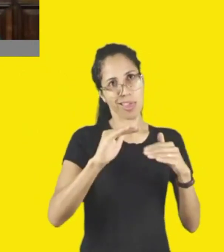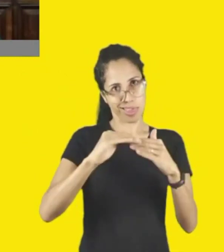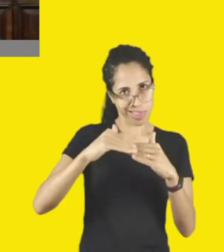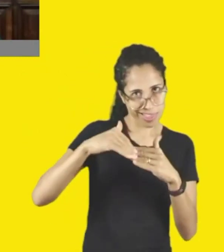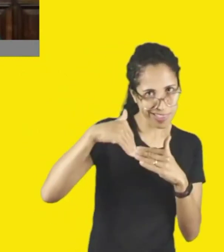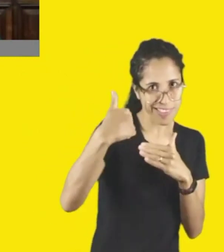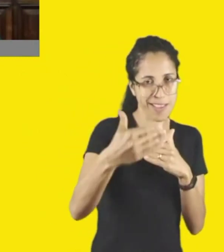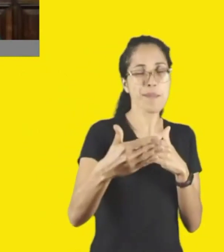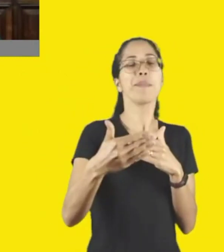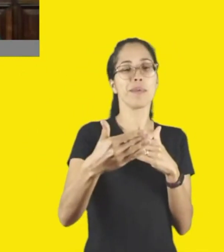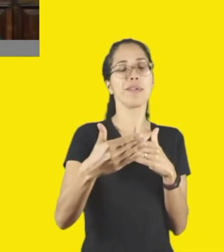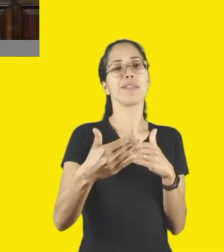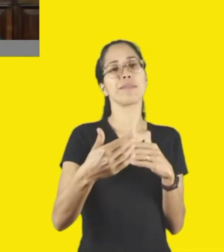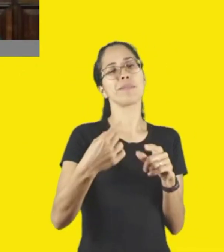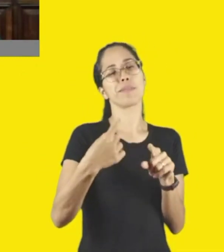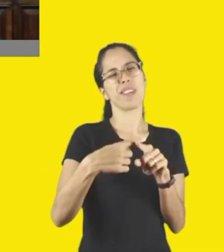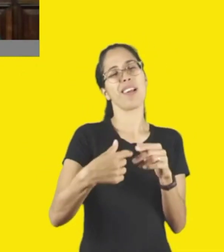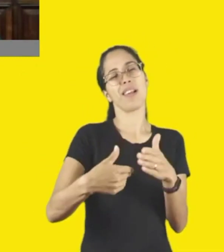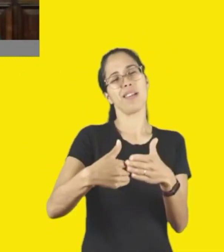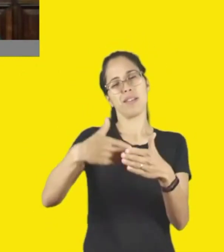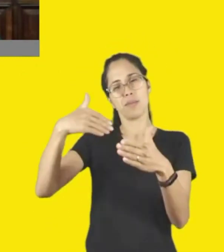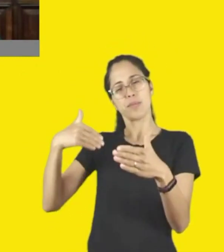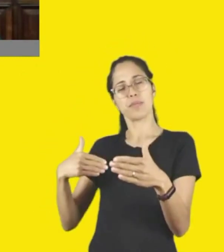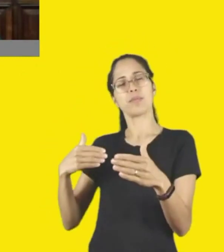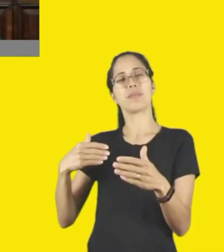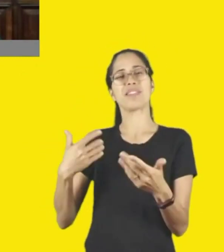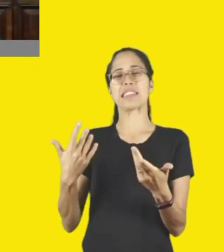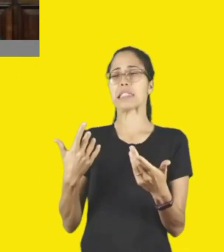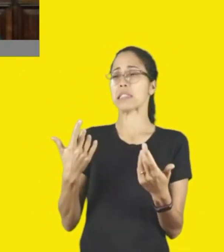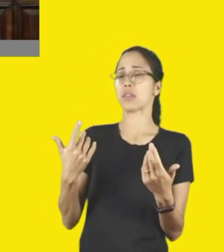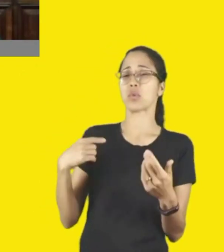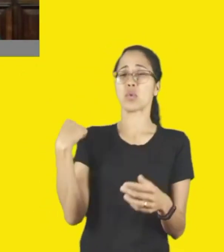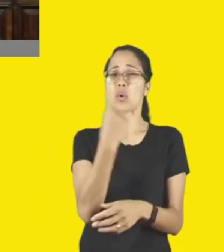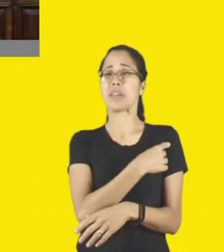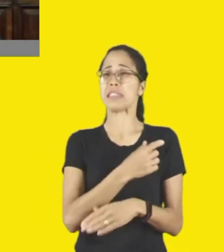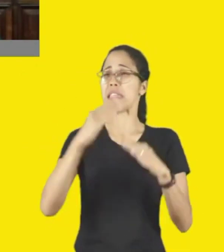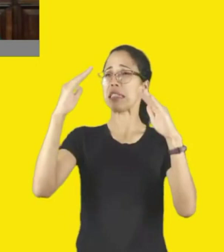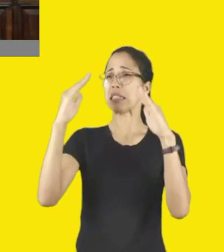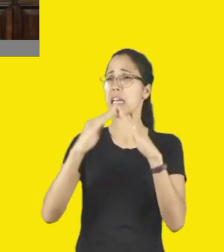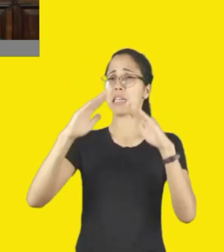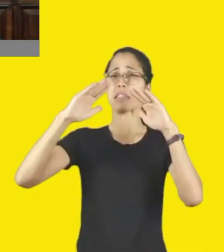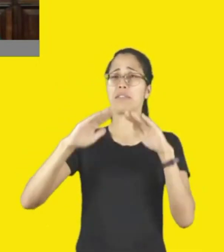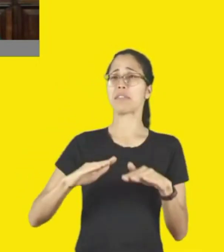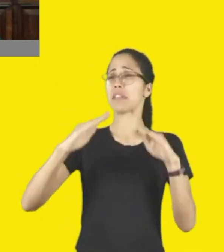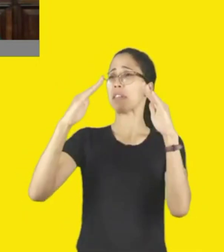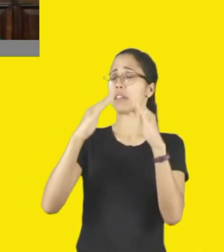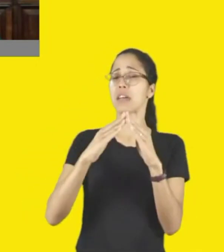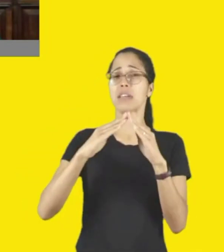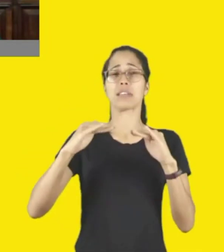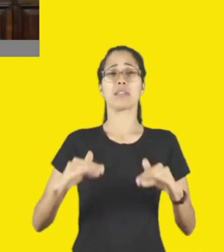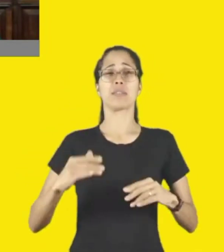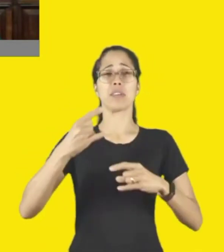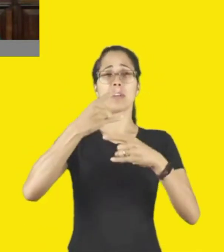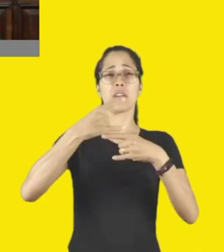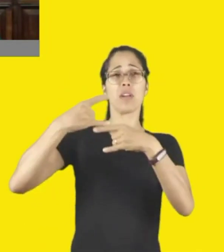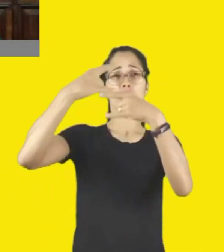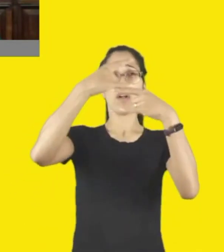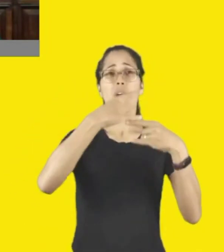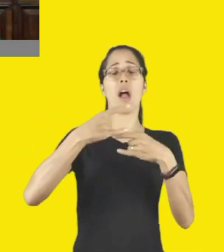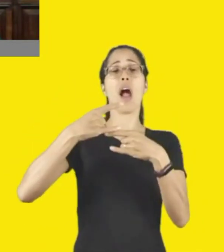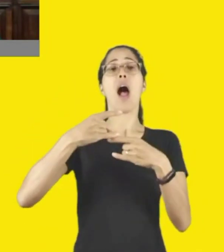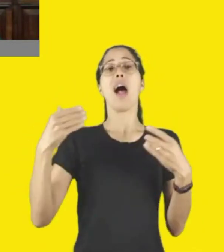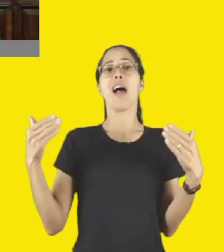a pandemia que nós tivemos, onde fomos obrigados a estarmos somente nesse mundo online, agora nós podemos